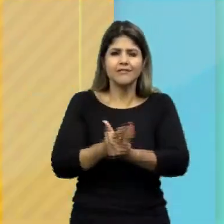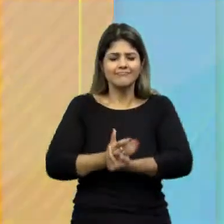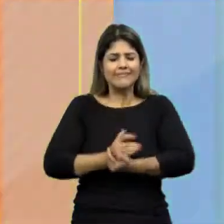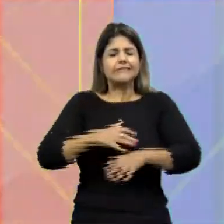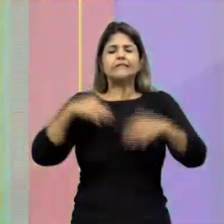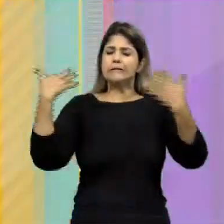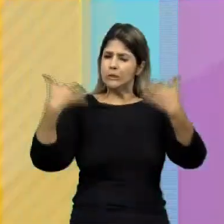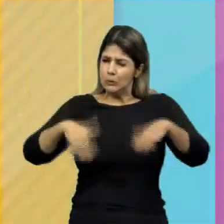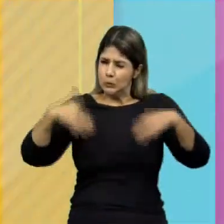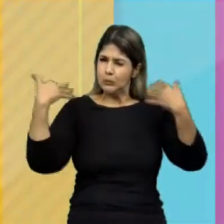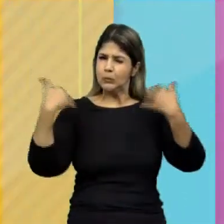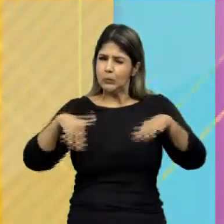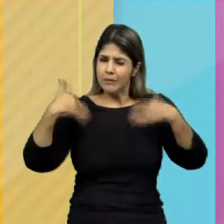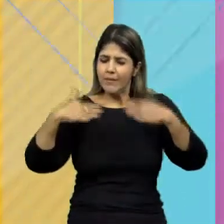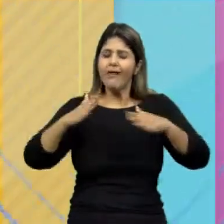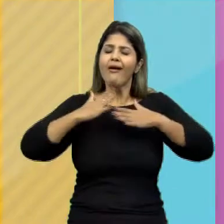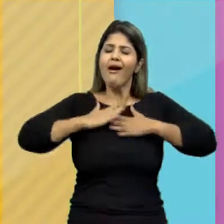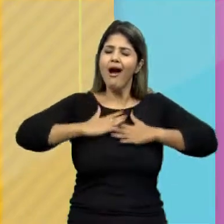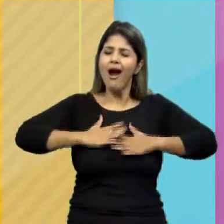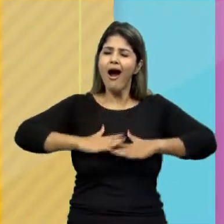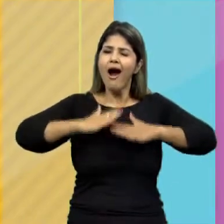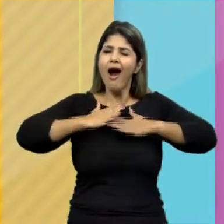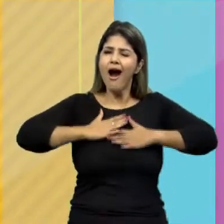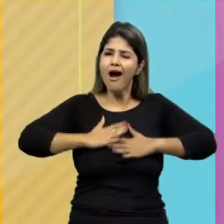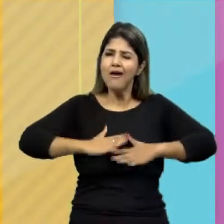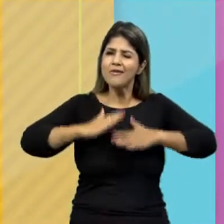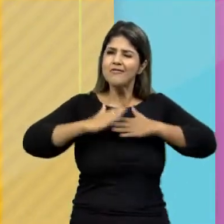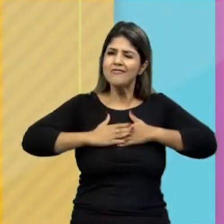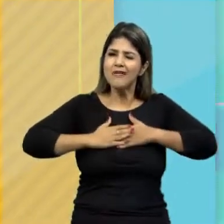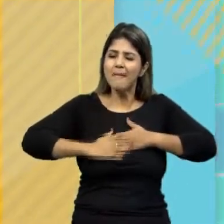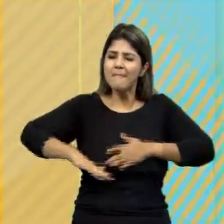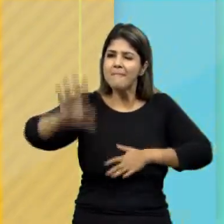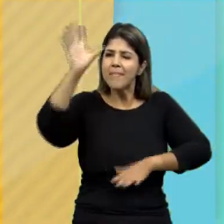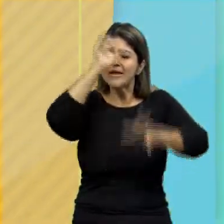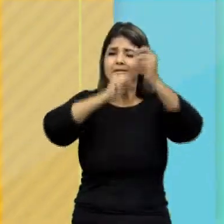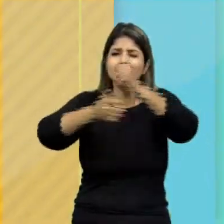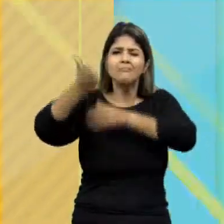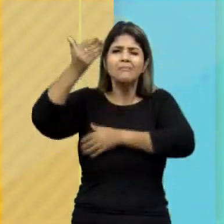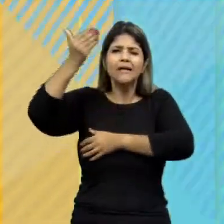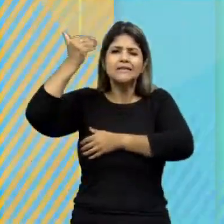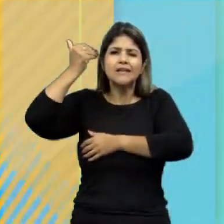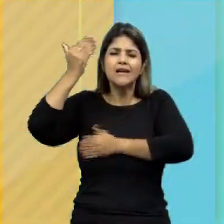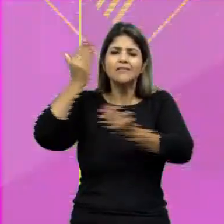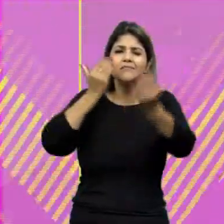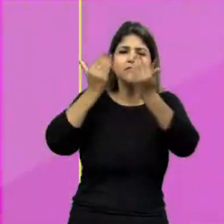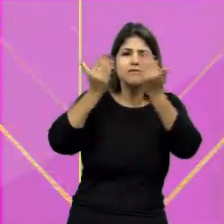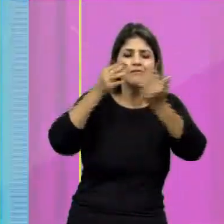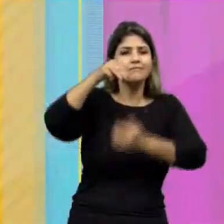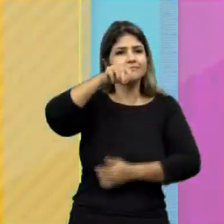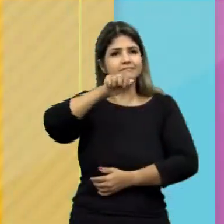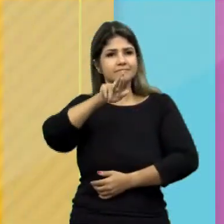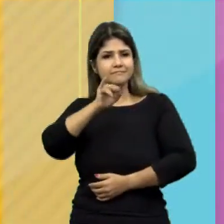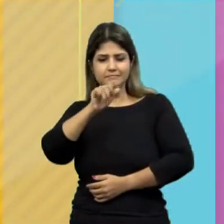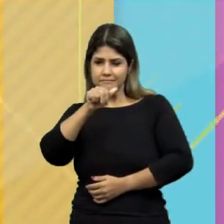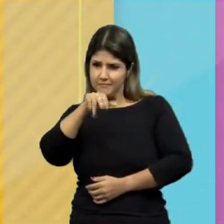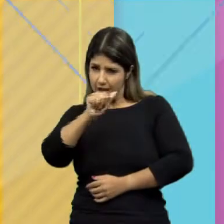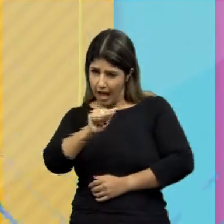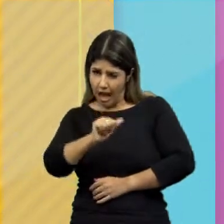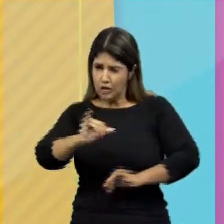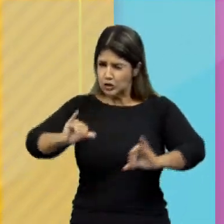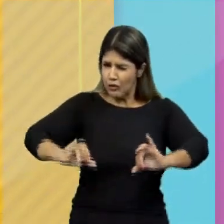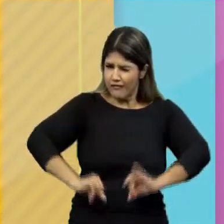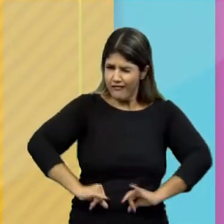que só de pensar dá um frio na barriga, não é mesmo? Mas relaxa, vamos pôr em prática o que aprendemos nas aulas anteriores da psicóloga Mariana.